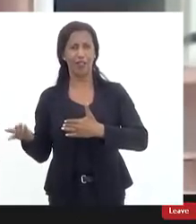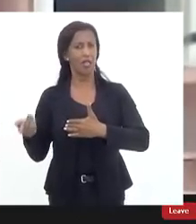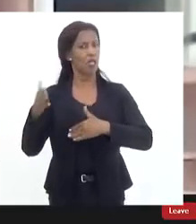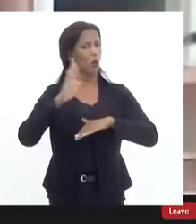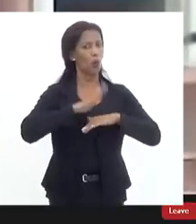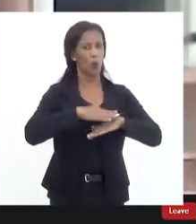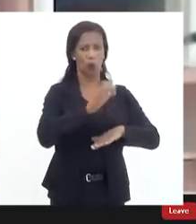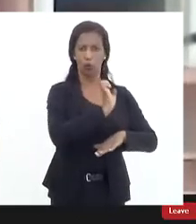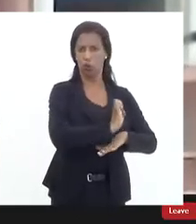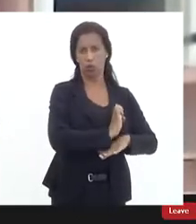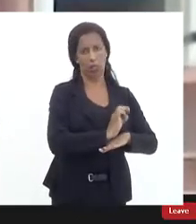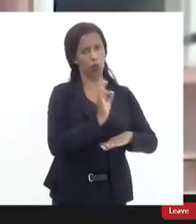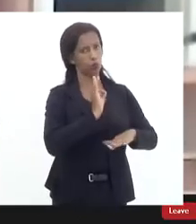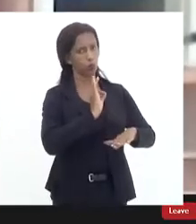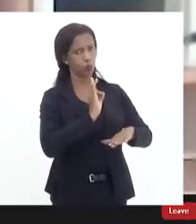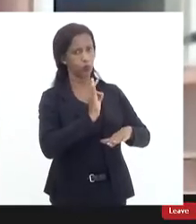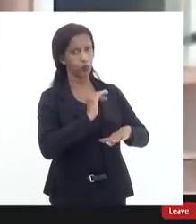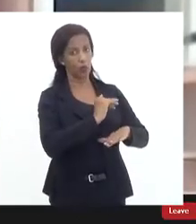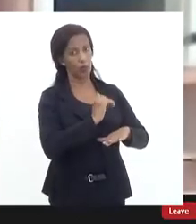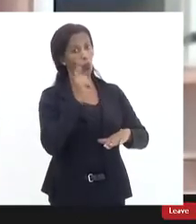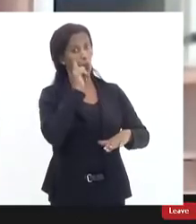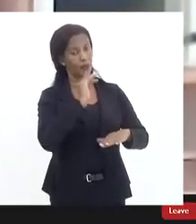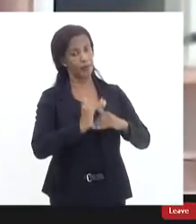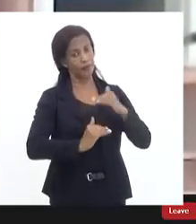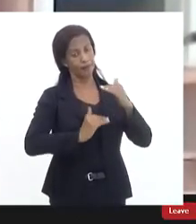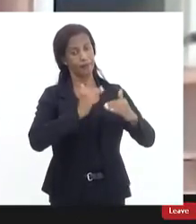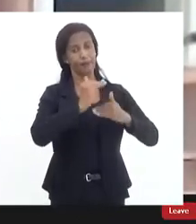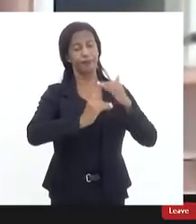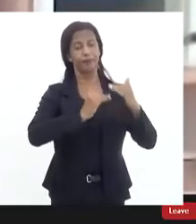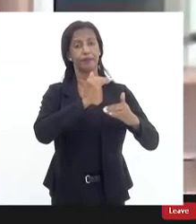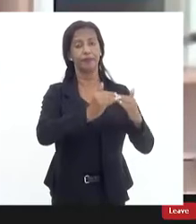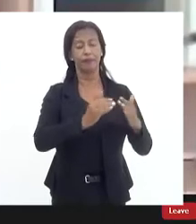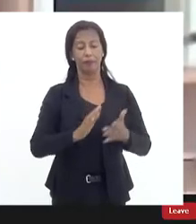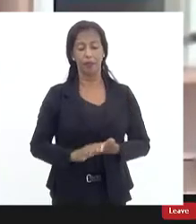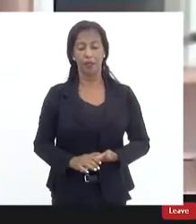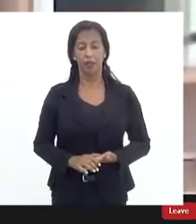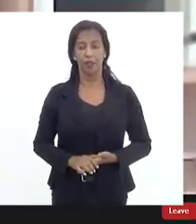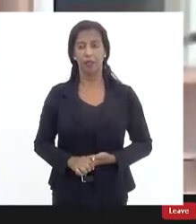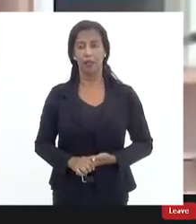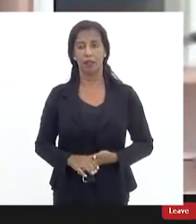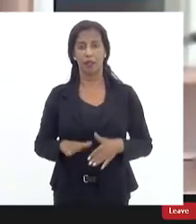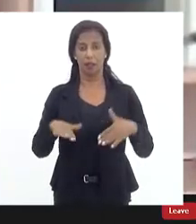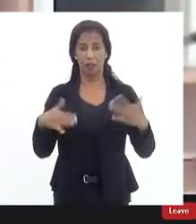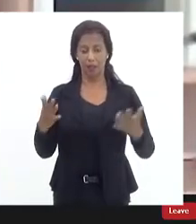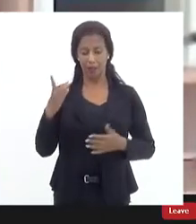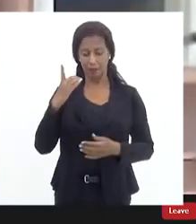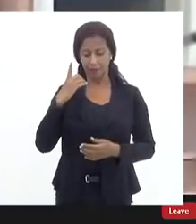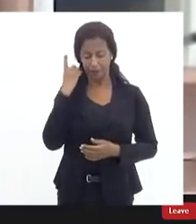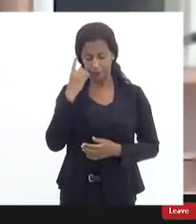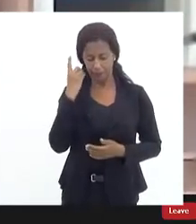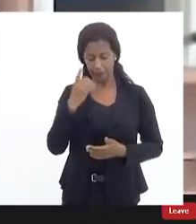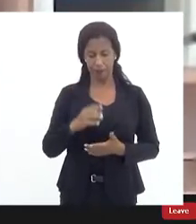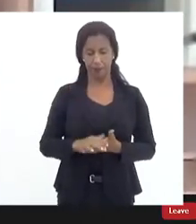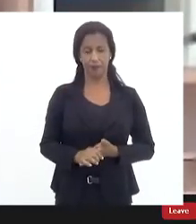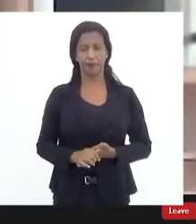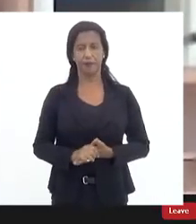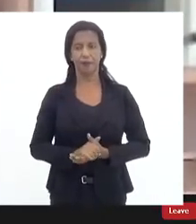próprio Estado ele consiga avançar e aí eu deputado eu queria aqui